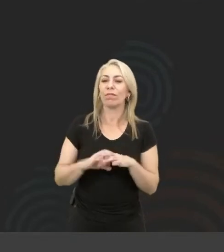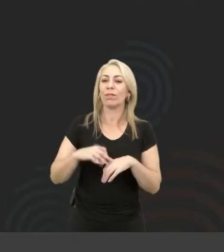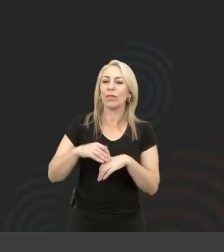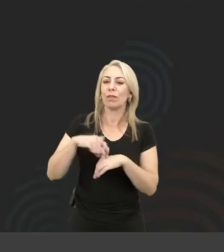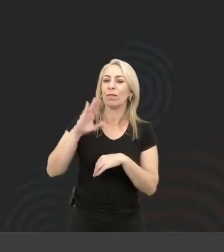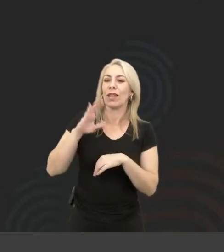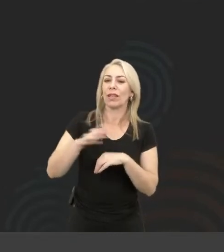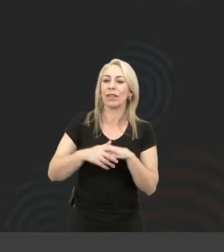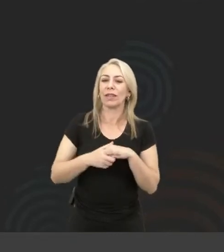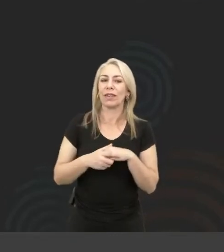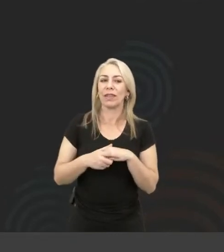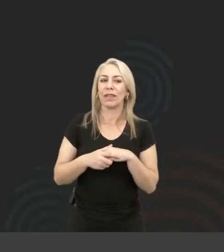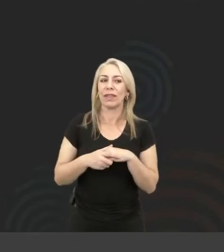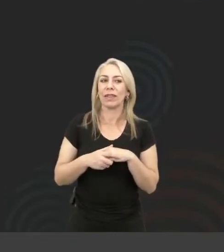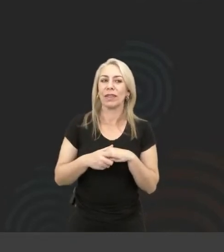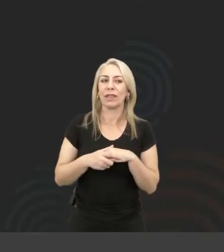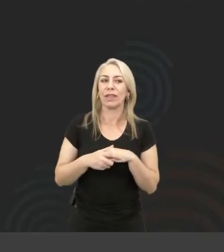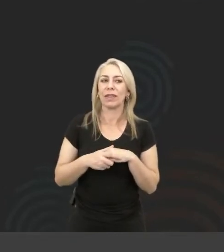mais